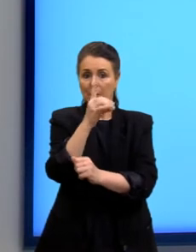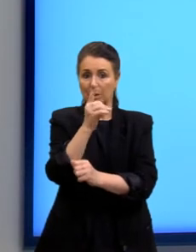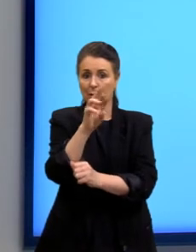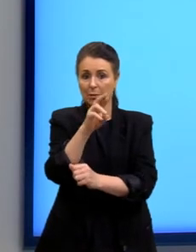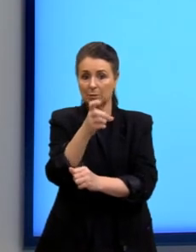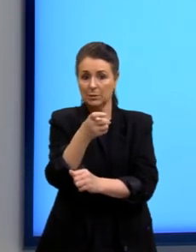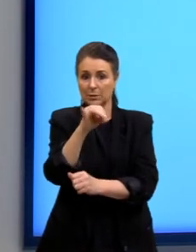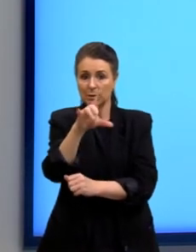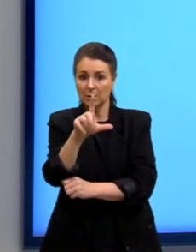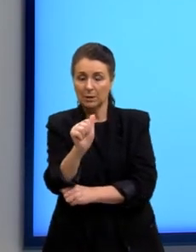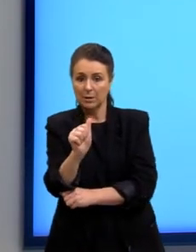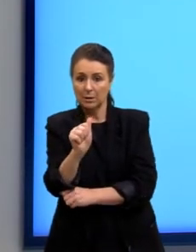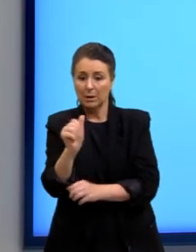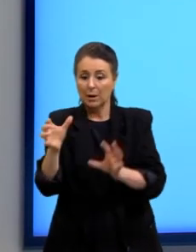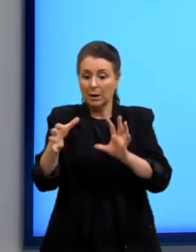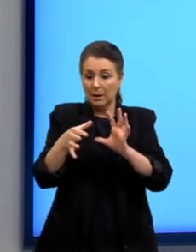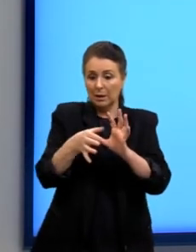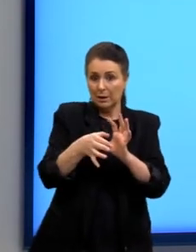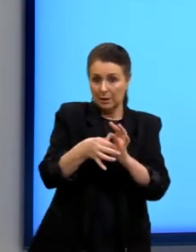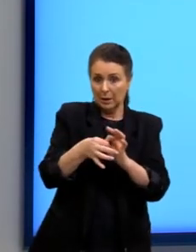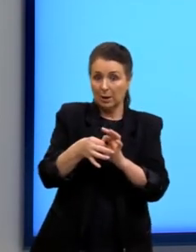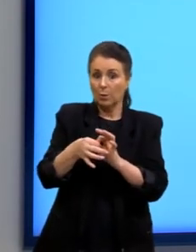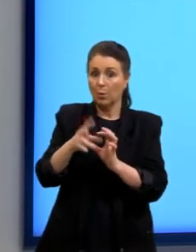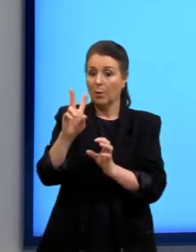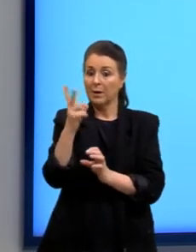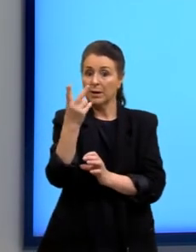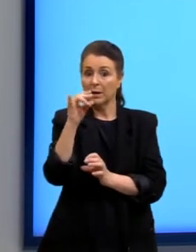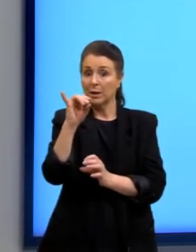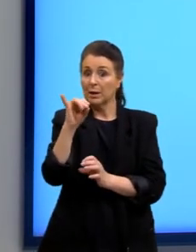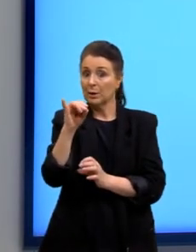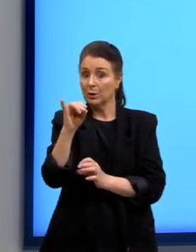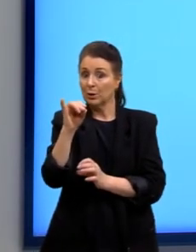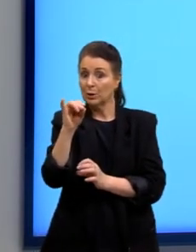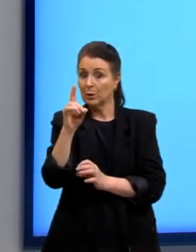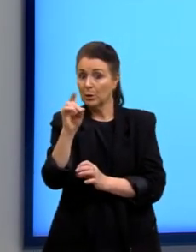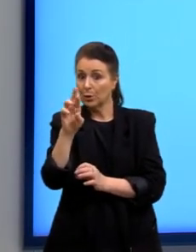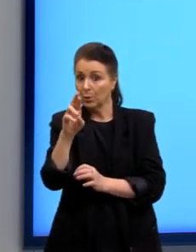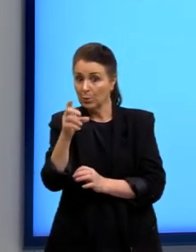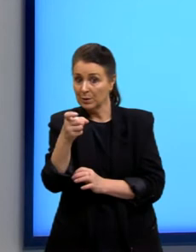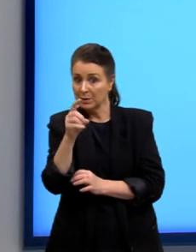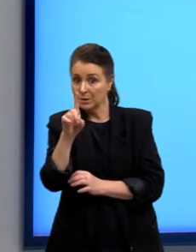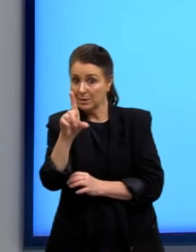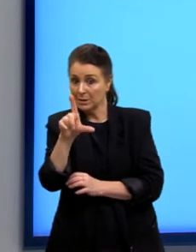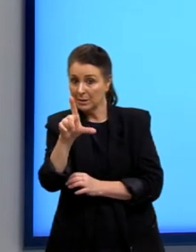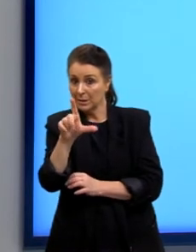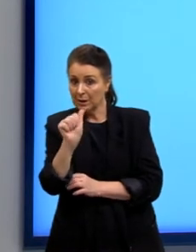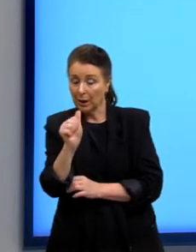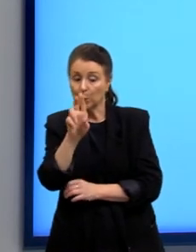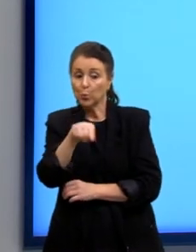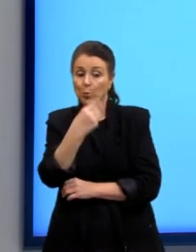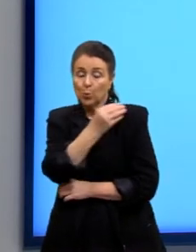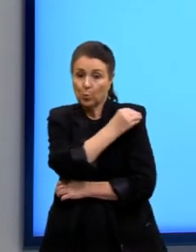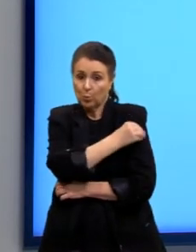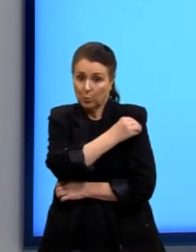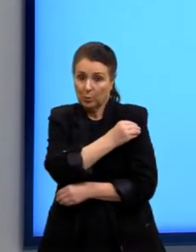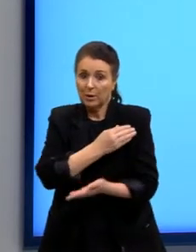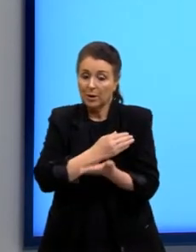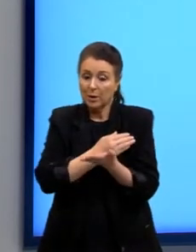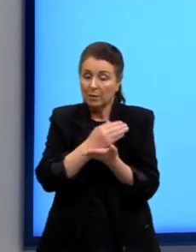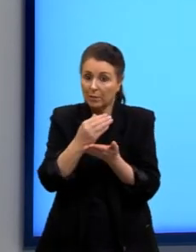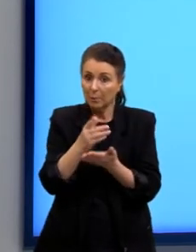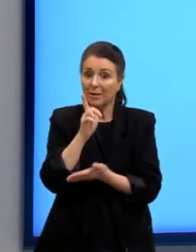ligar com a hidroxila do álcool, o hidrogênio da hidroxila do álcool e vai formar a água